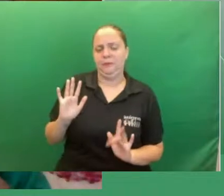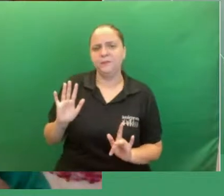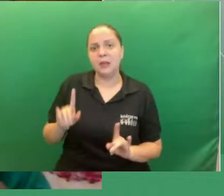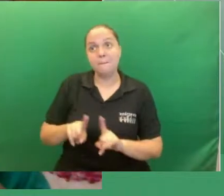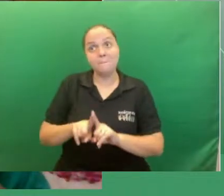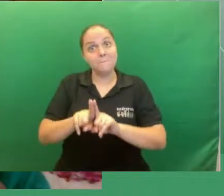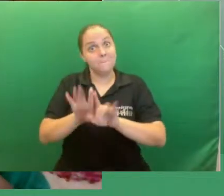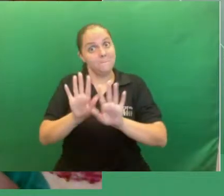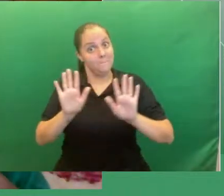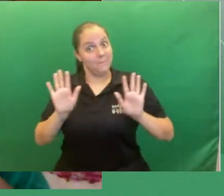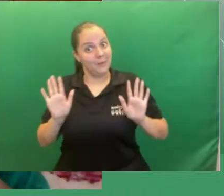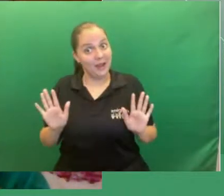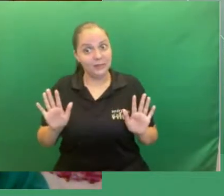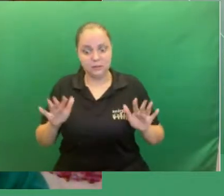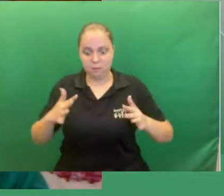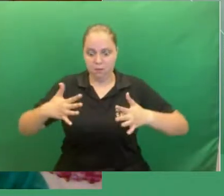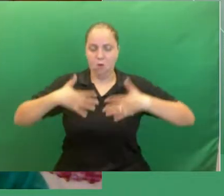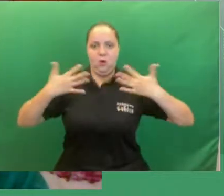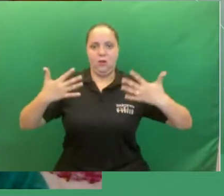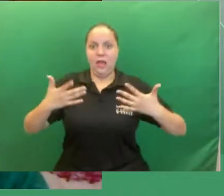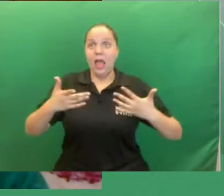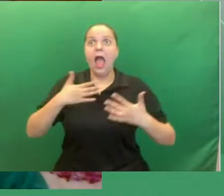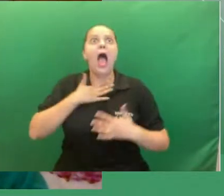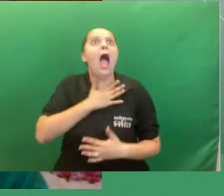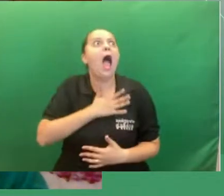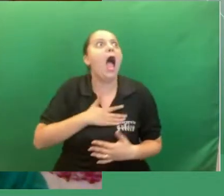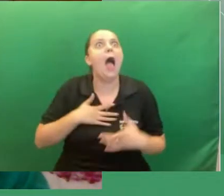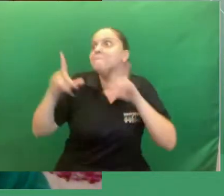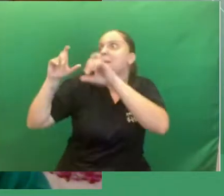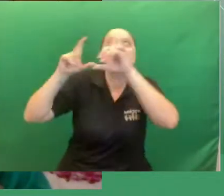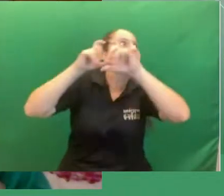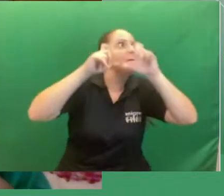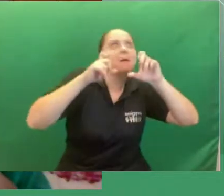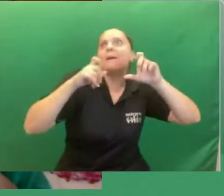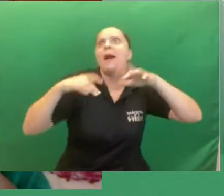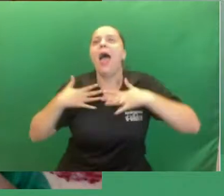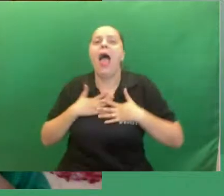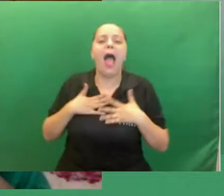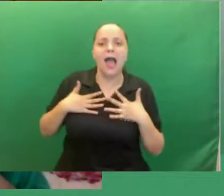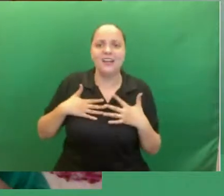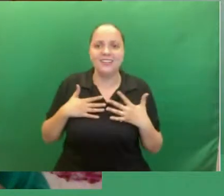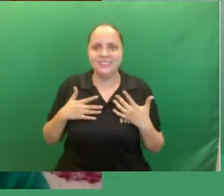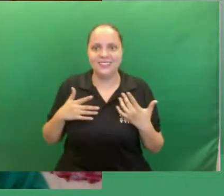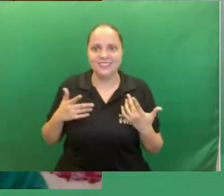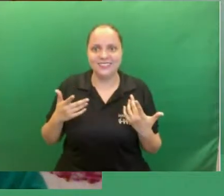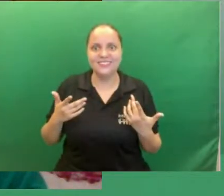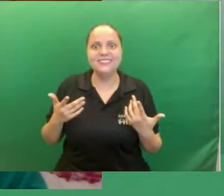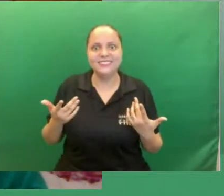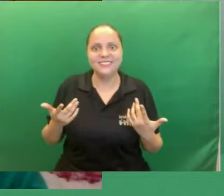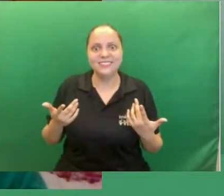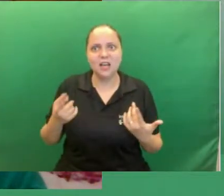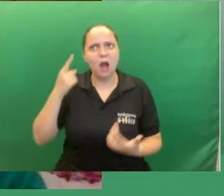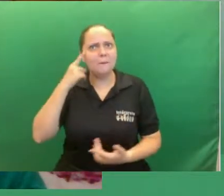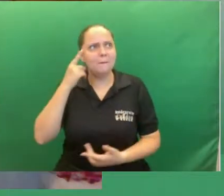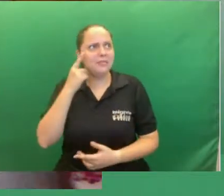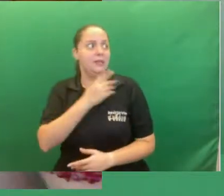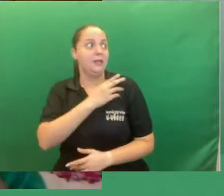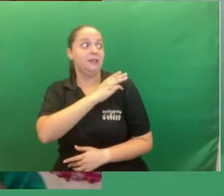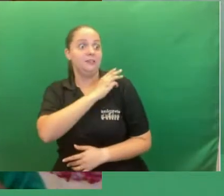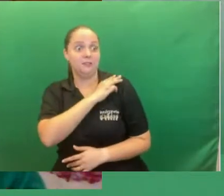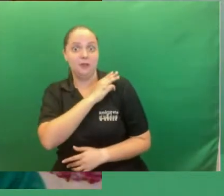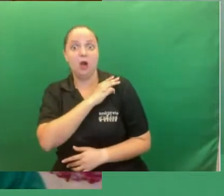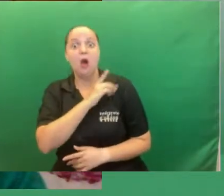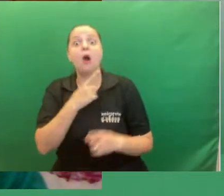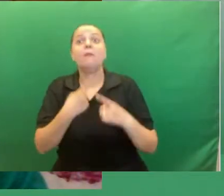eu tive uma surpresa muito grande eles gostaram muito de fotografia e eu pensei a princípio para ensino médio porque eu já havia